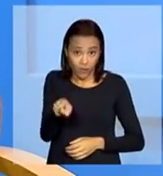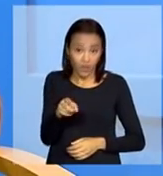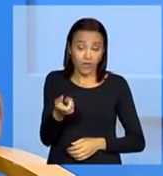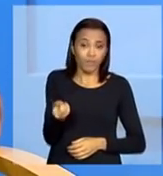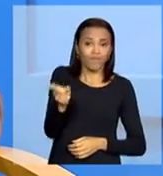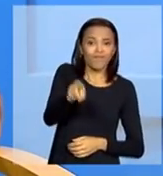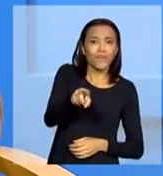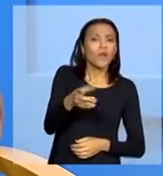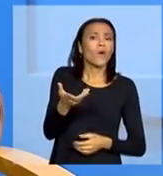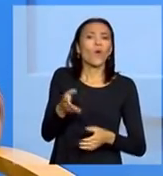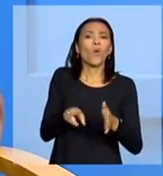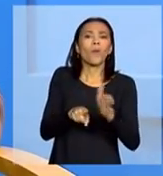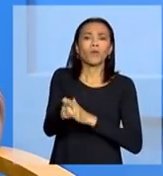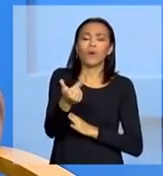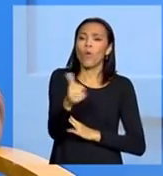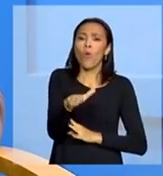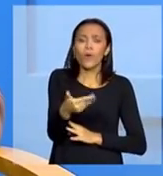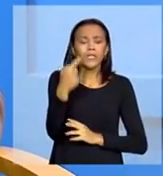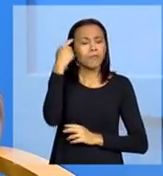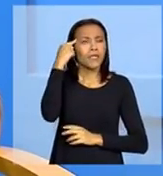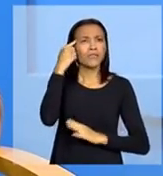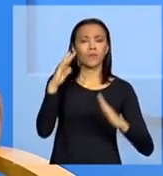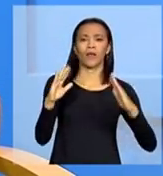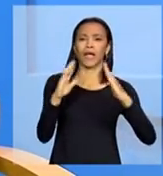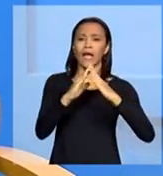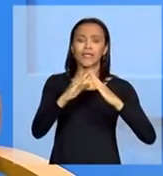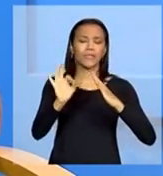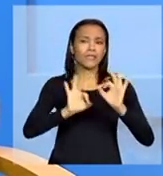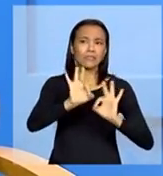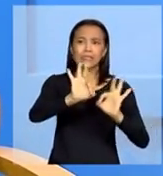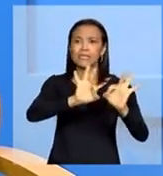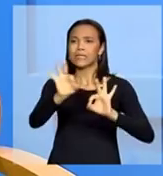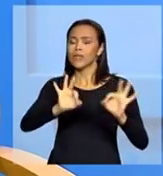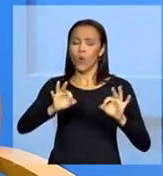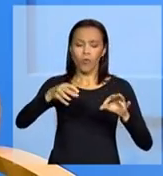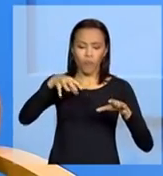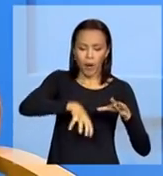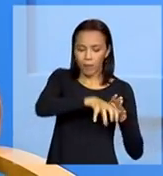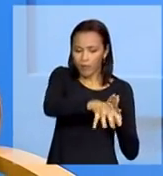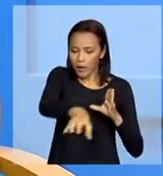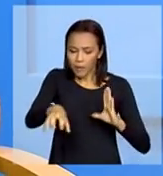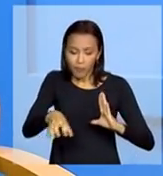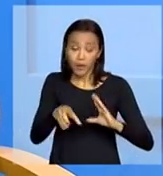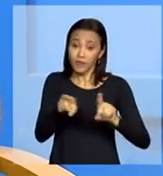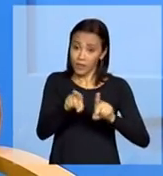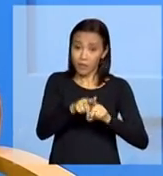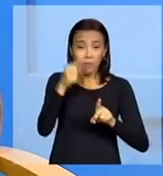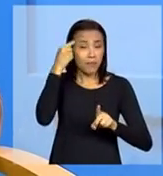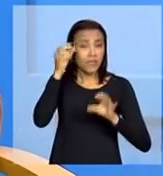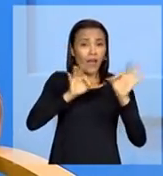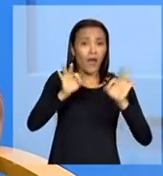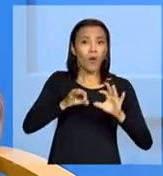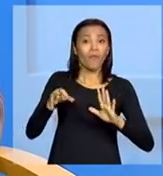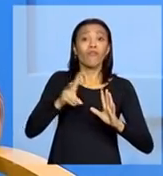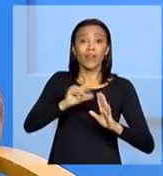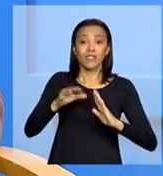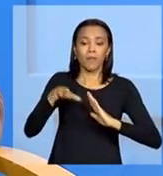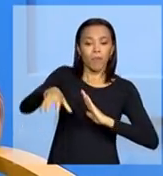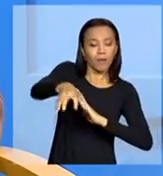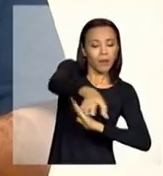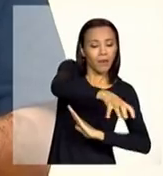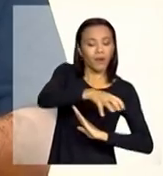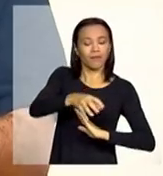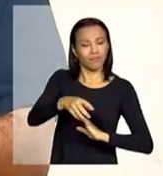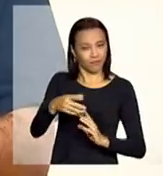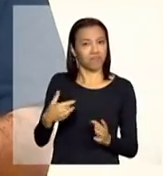pensar numa casa assim a gente tem que pensar como é que ela vai ser internamente e até externamente eu acho que é uma pergunta